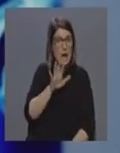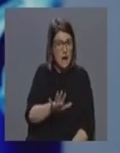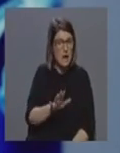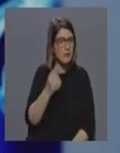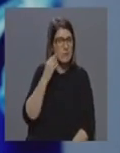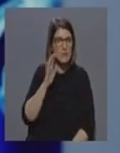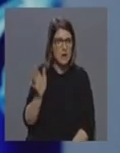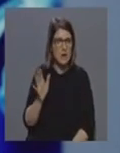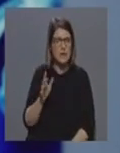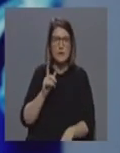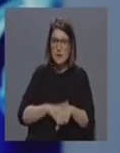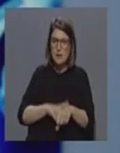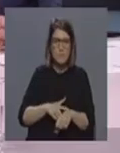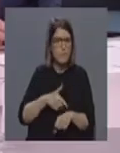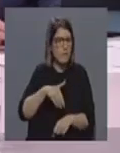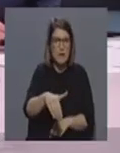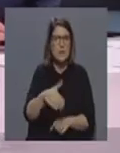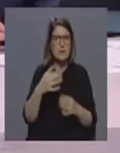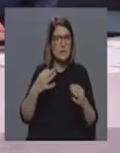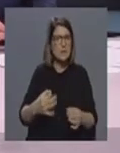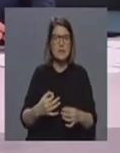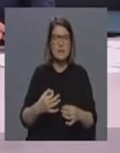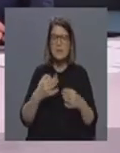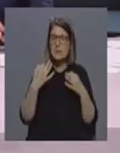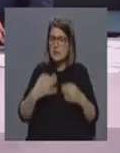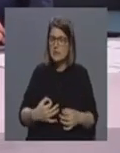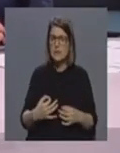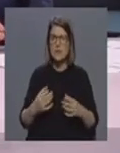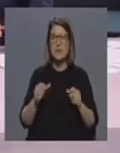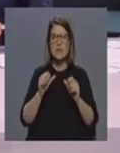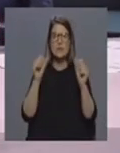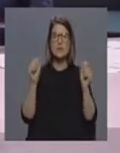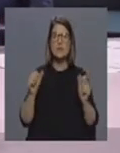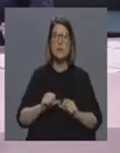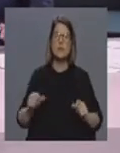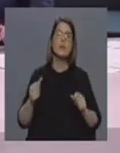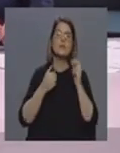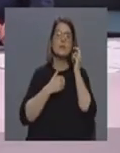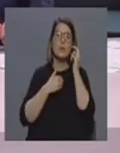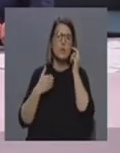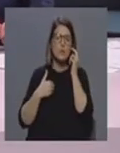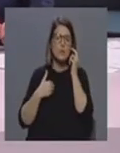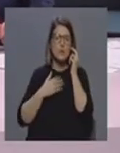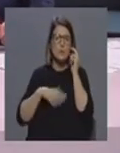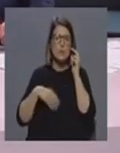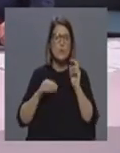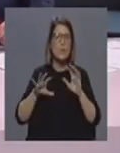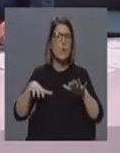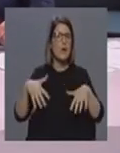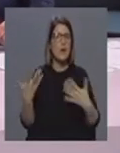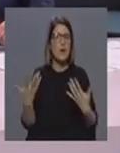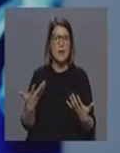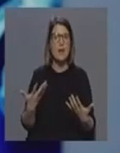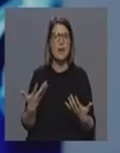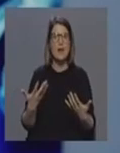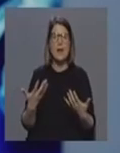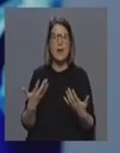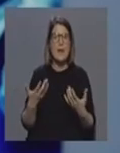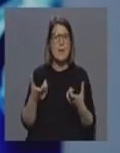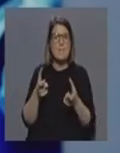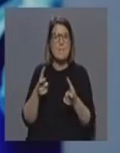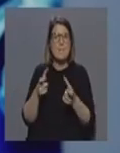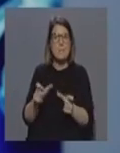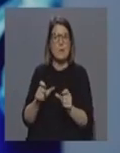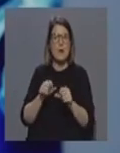É uma questão de tempo. Claro, é perfeitamente inevitável. Qualquer sistema de saúde no mundo não consegue, ao fim e ao cabo, conter a